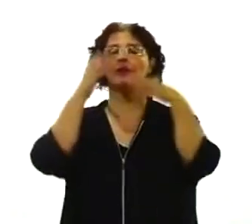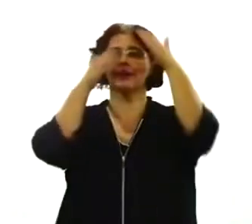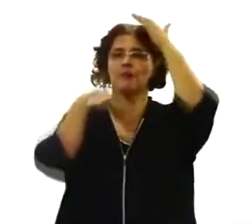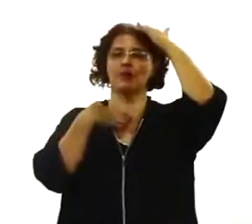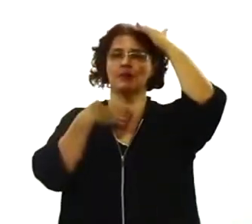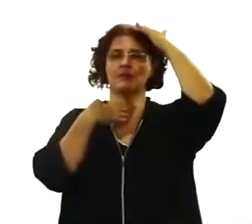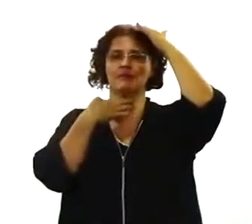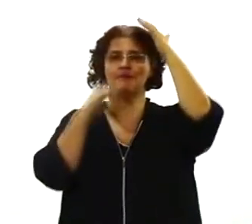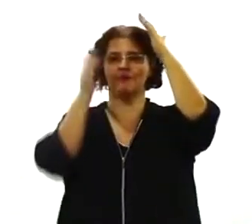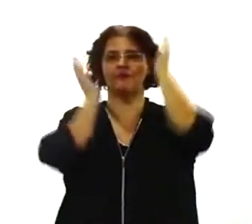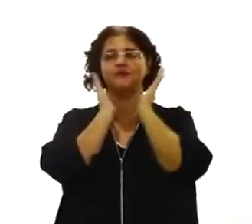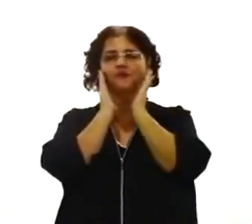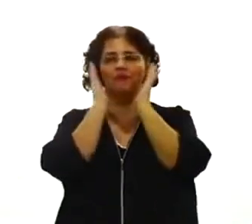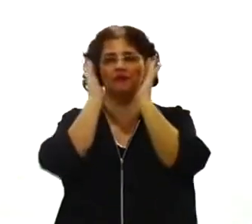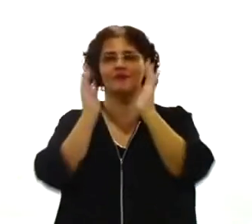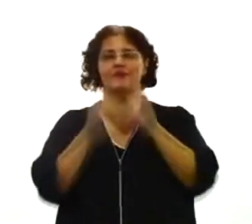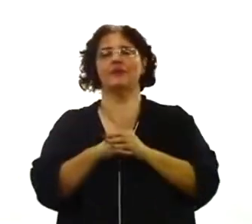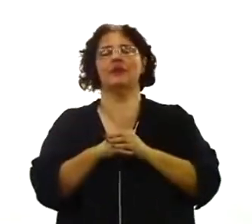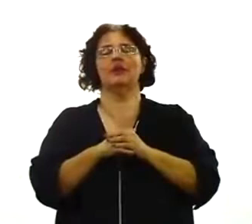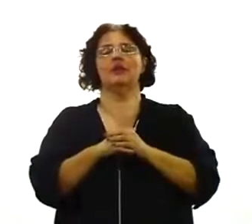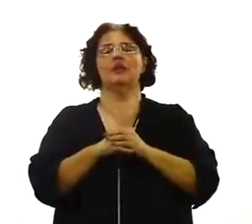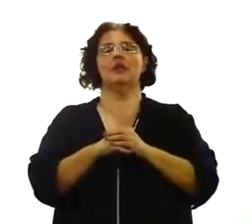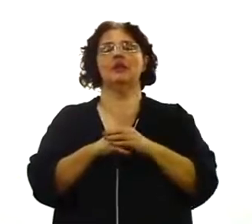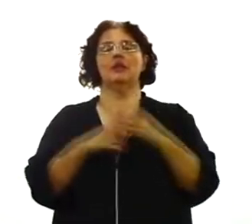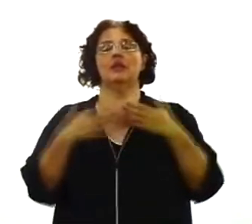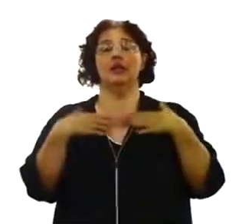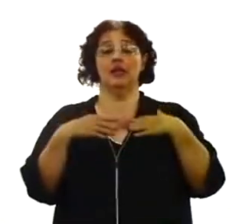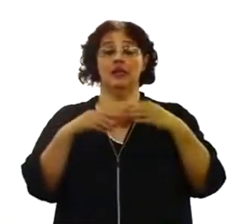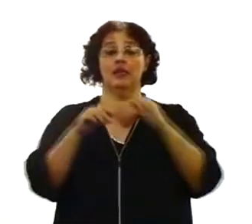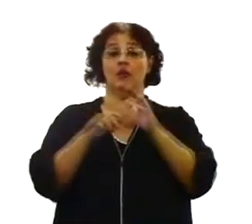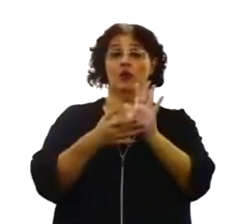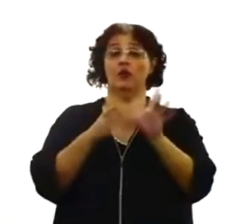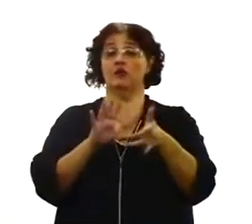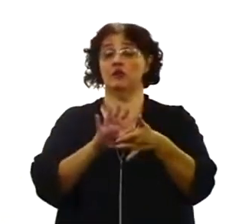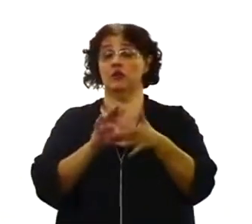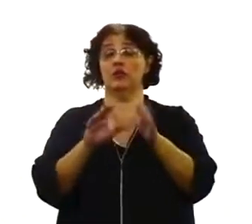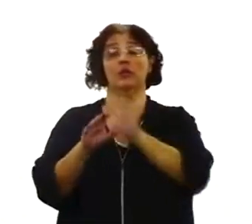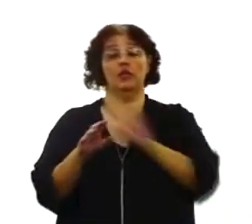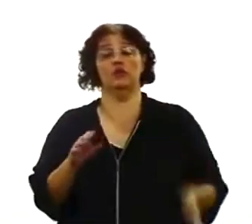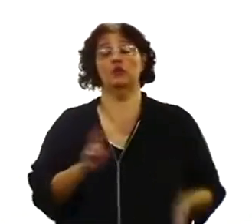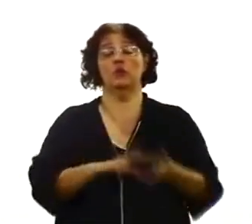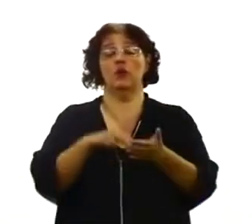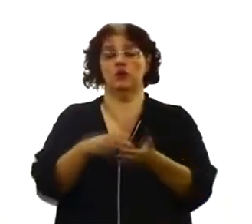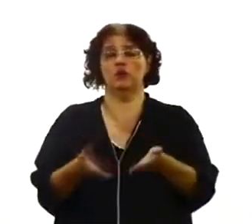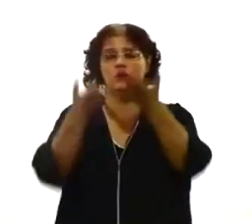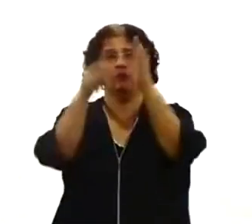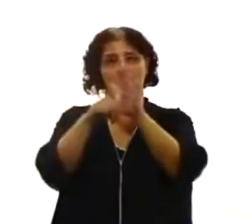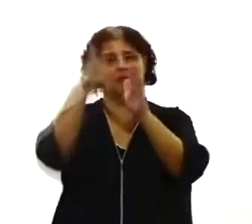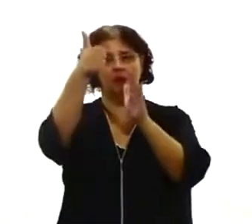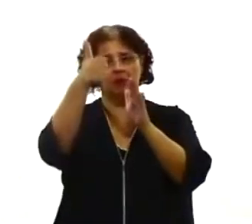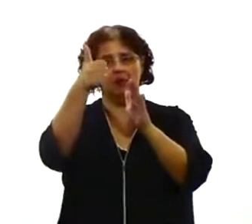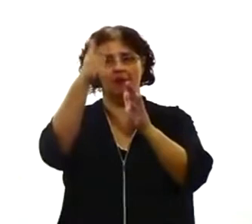Cristo ressurgiu primeiro, e depois de Cristo, irão